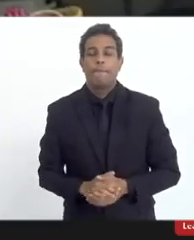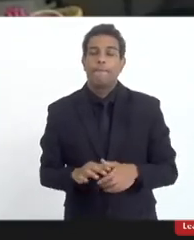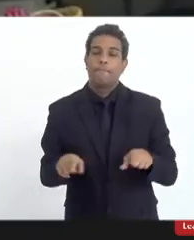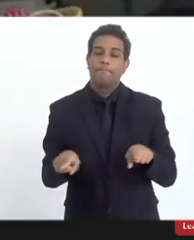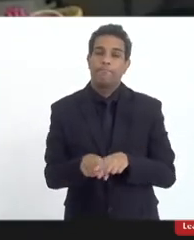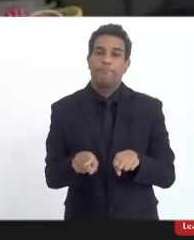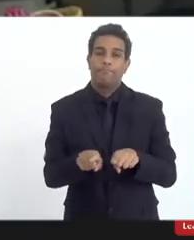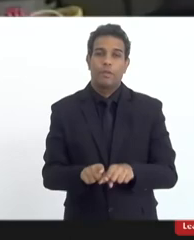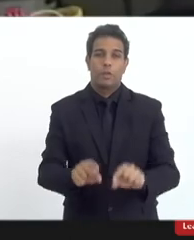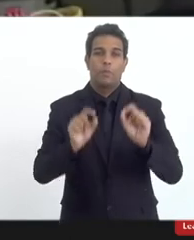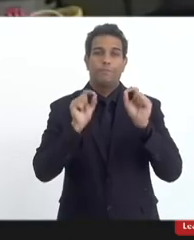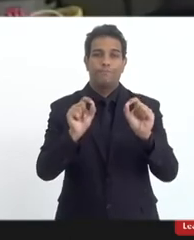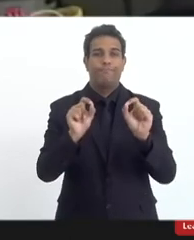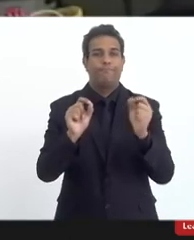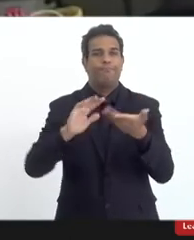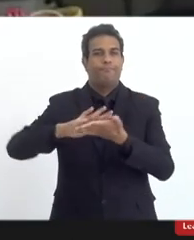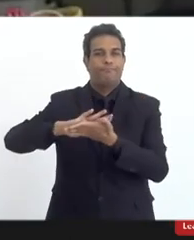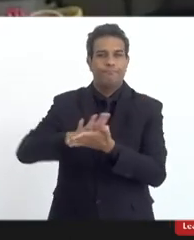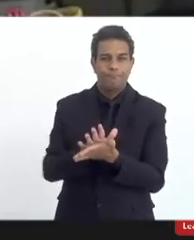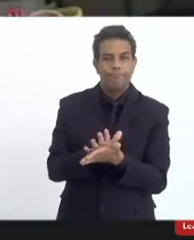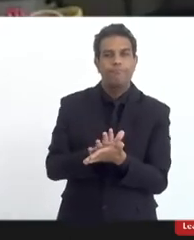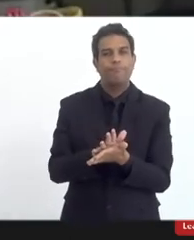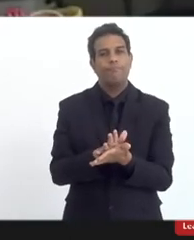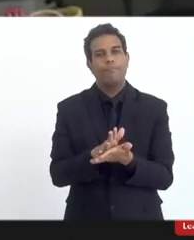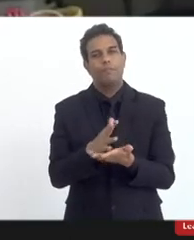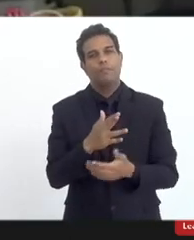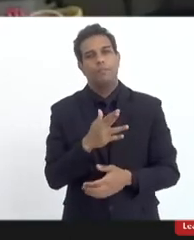em relação a questão do preconceito racial